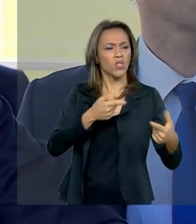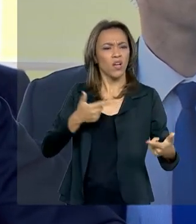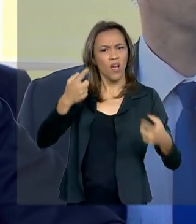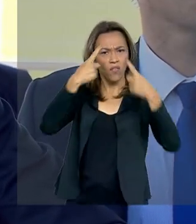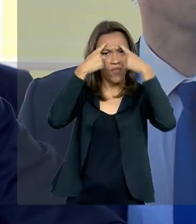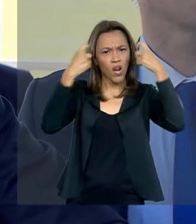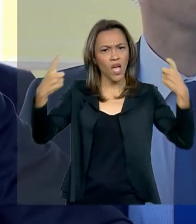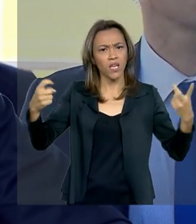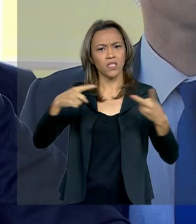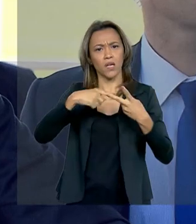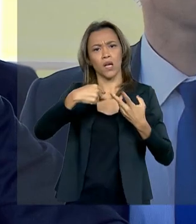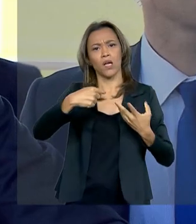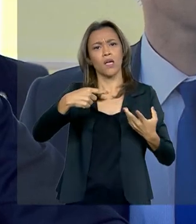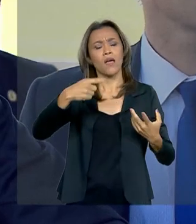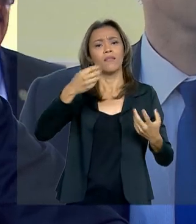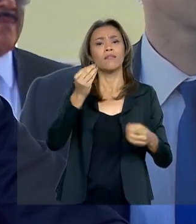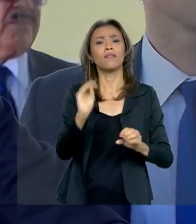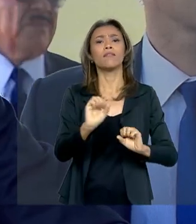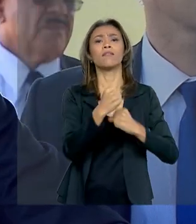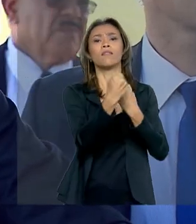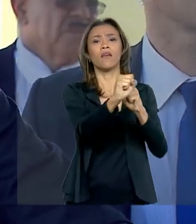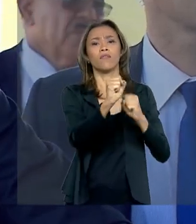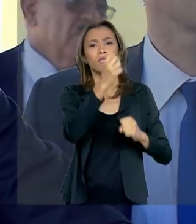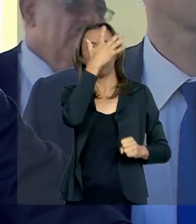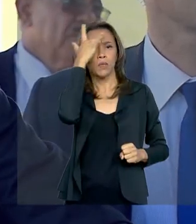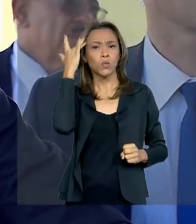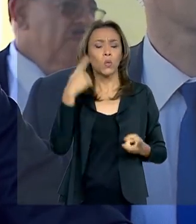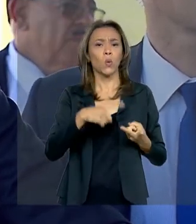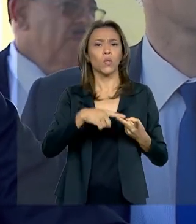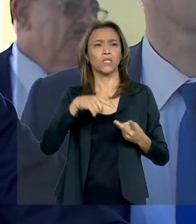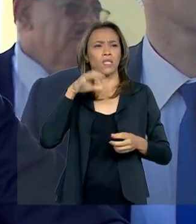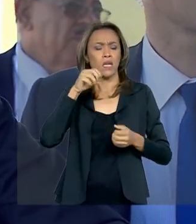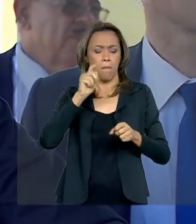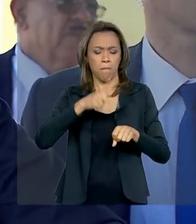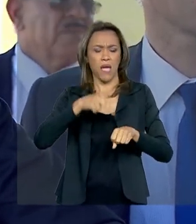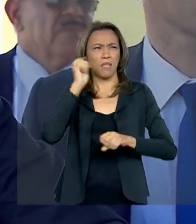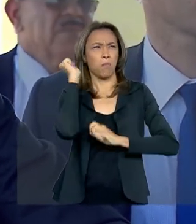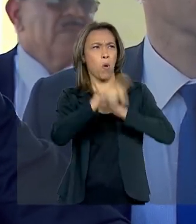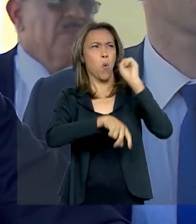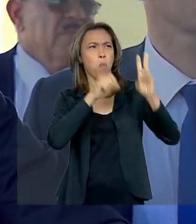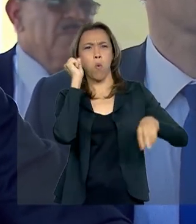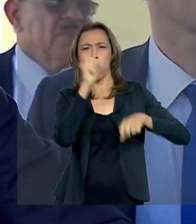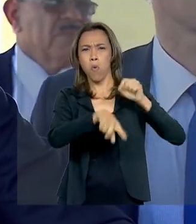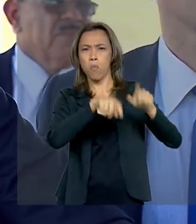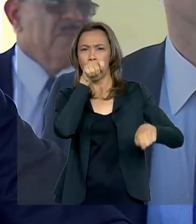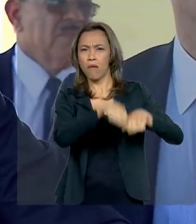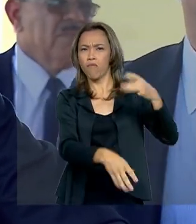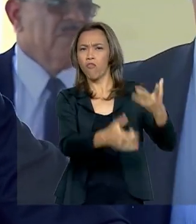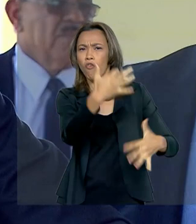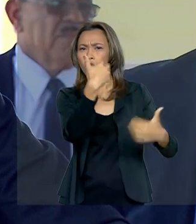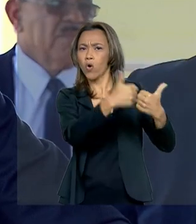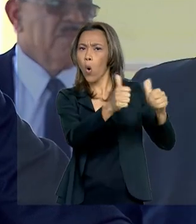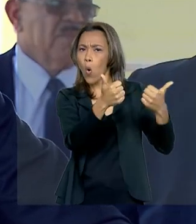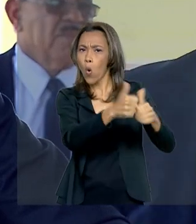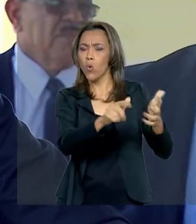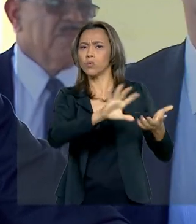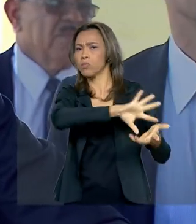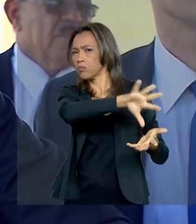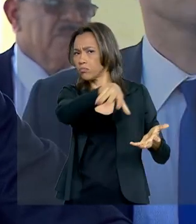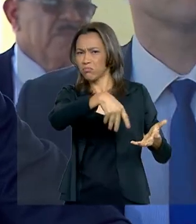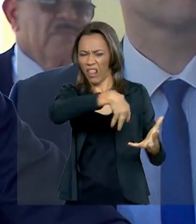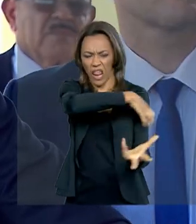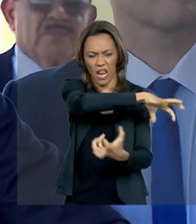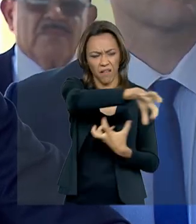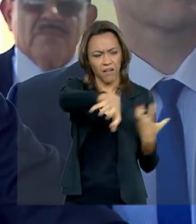defender vidas de inocentes, depredação de patrimônio público e privado, queima de ônibus. É para isso que é a GLO. E o